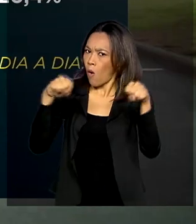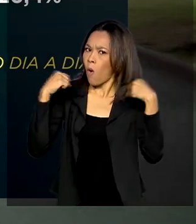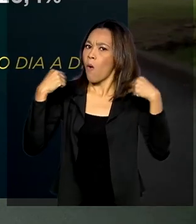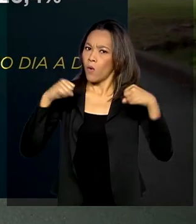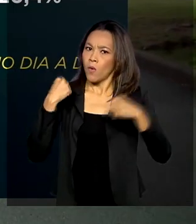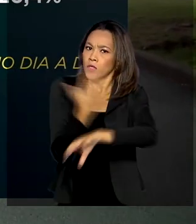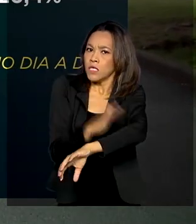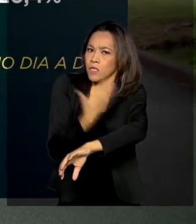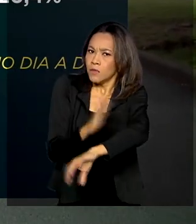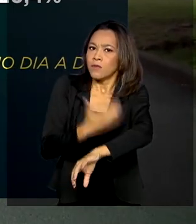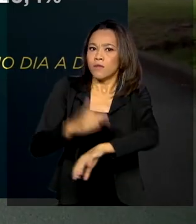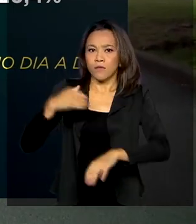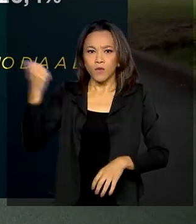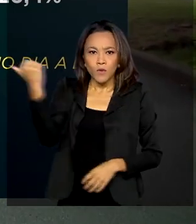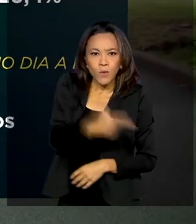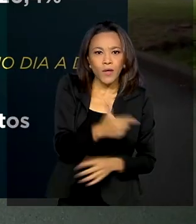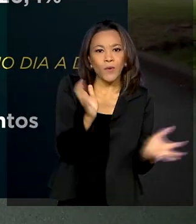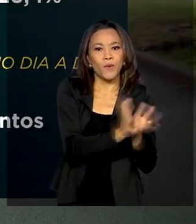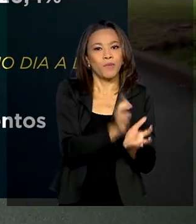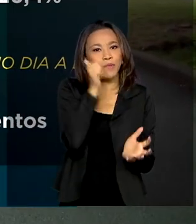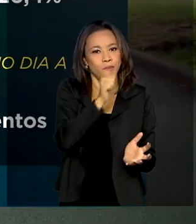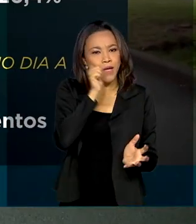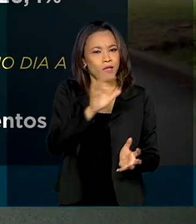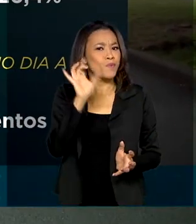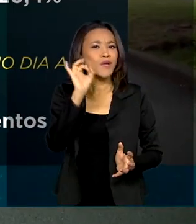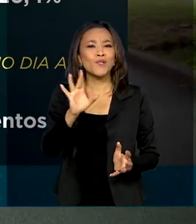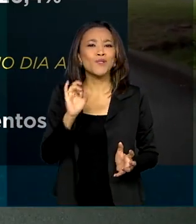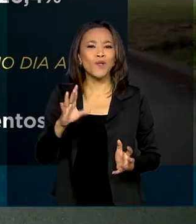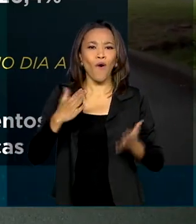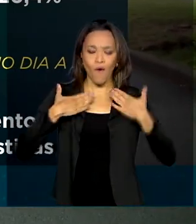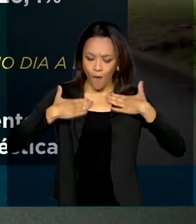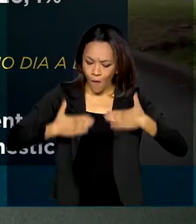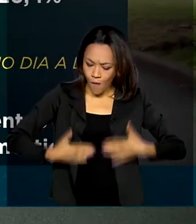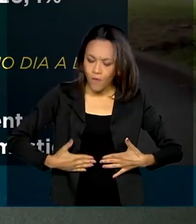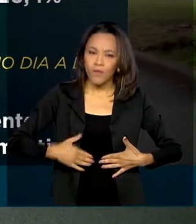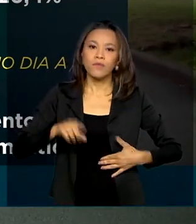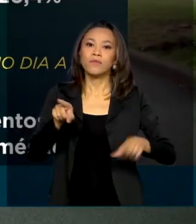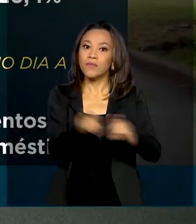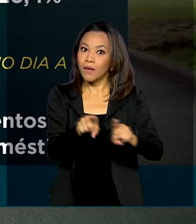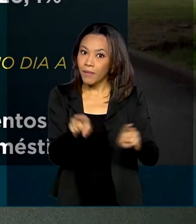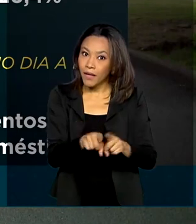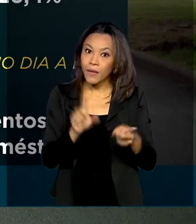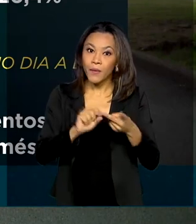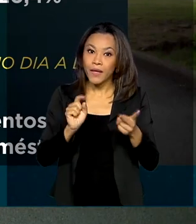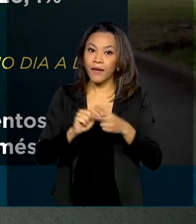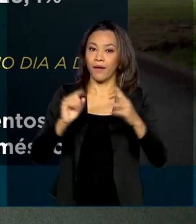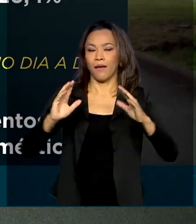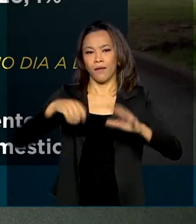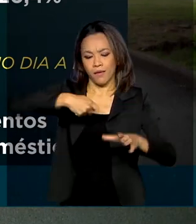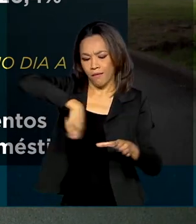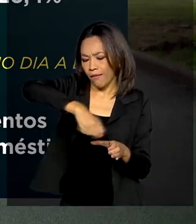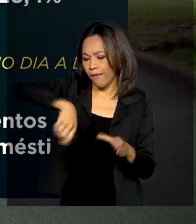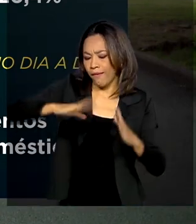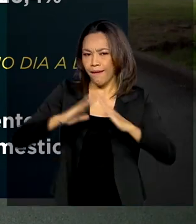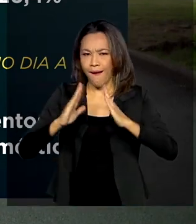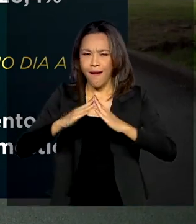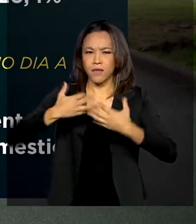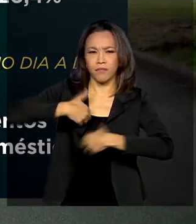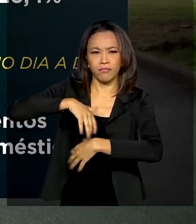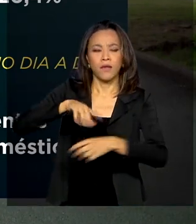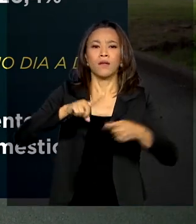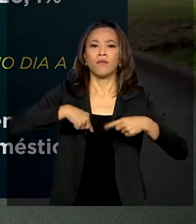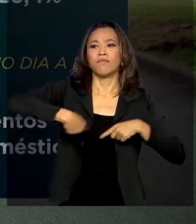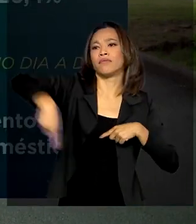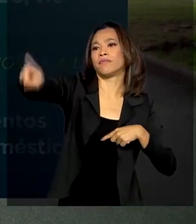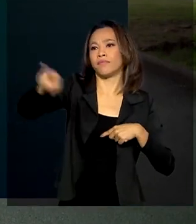física. E quando a gente fala em atividade, não são só os exercícios físicos. Conta também as tarefas domésticas, os deslocamentos e o